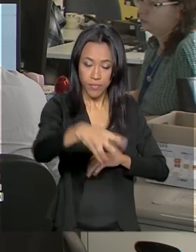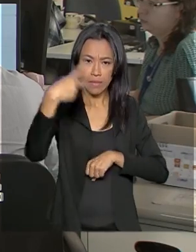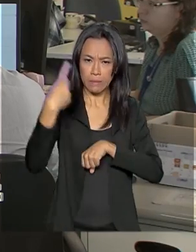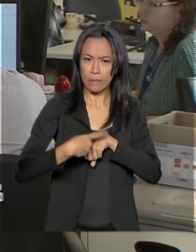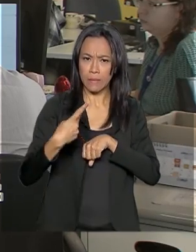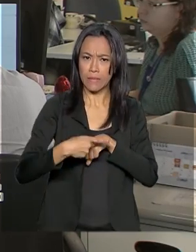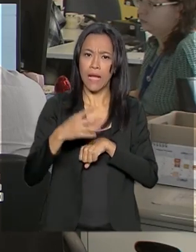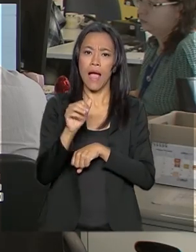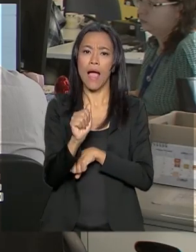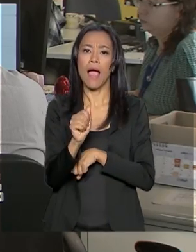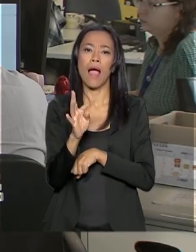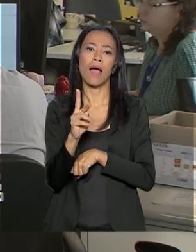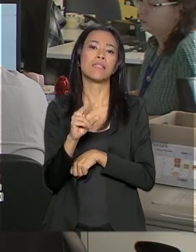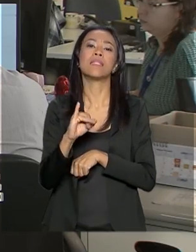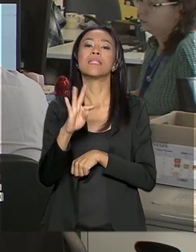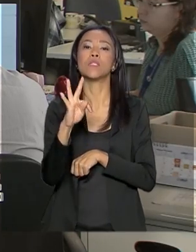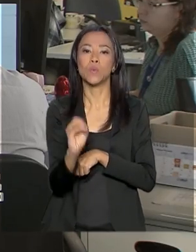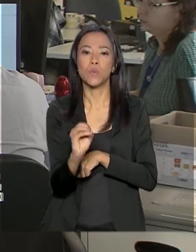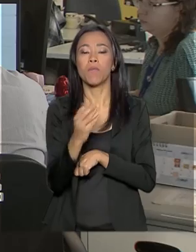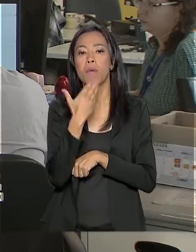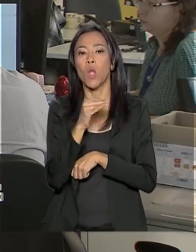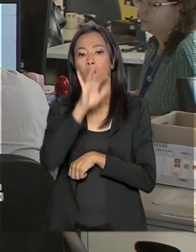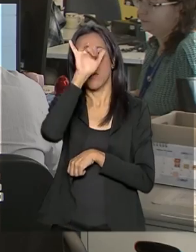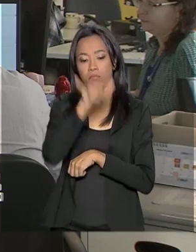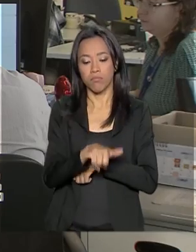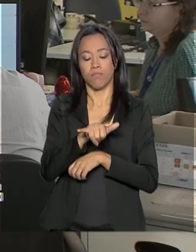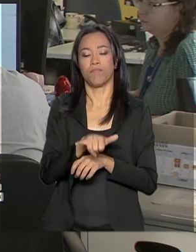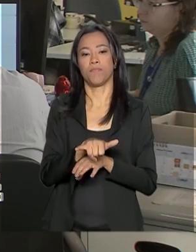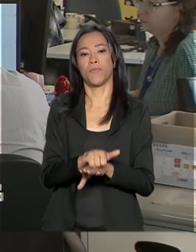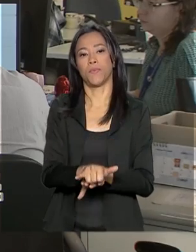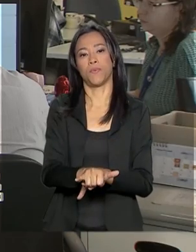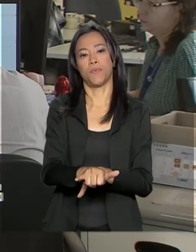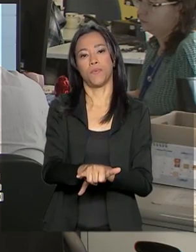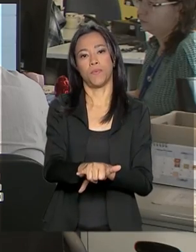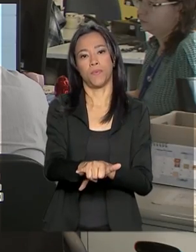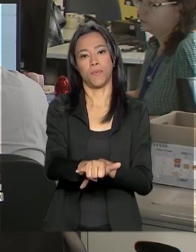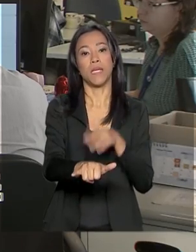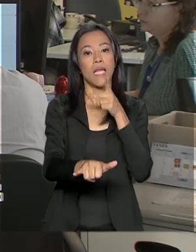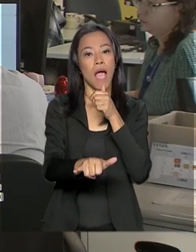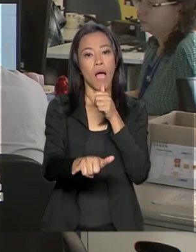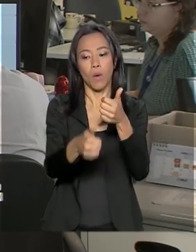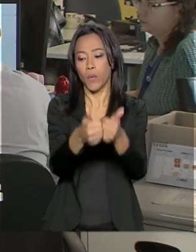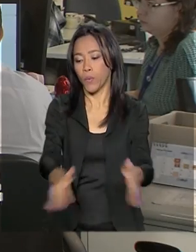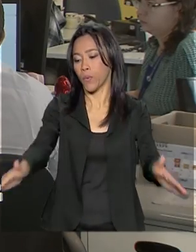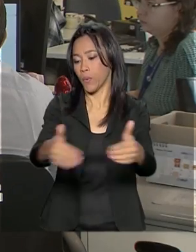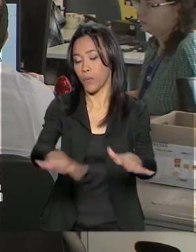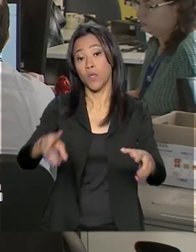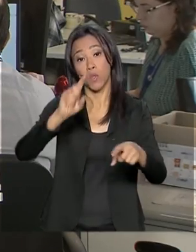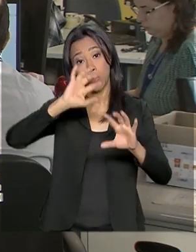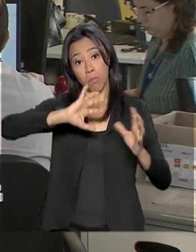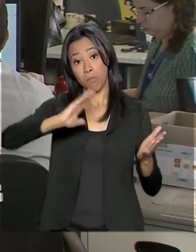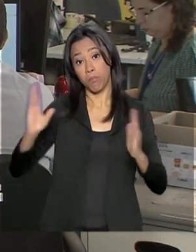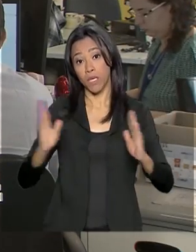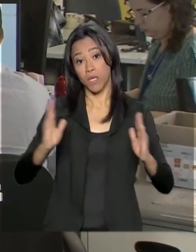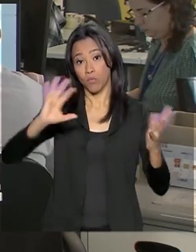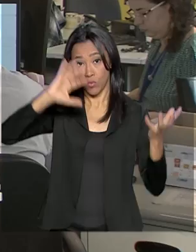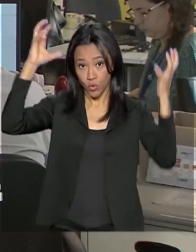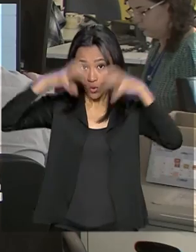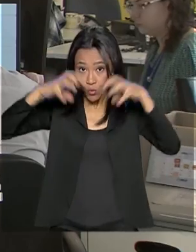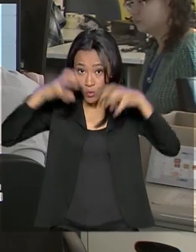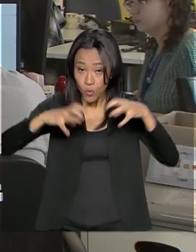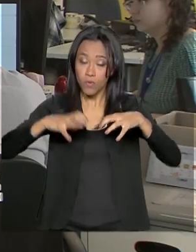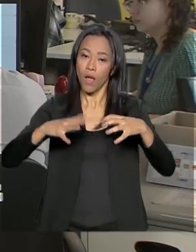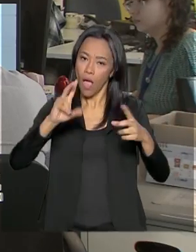que melhora a performance do pouso das aeronaves e o escoamento de água nos dias de chuva. A manutenção é importante para manter as